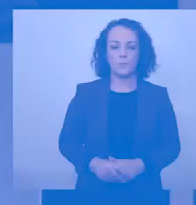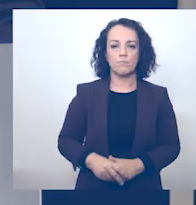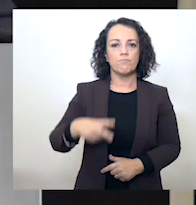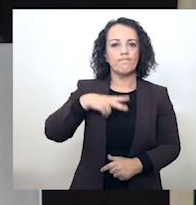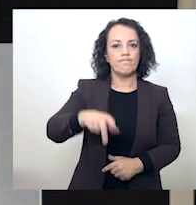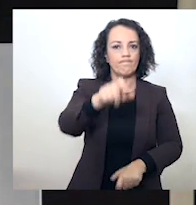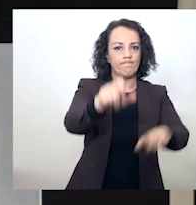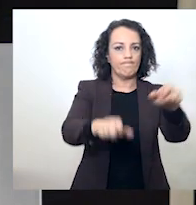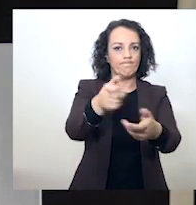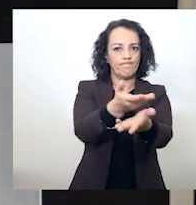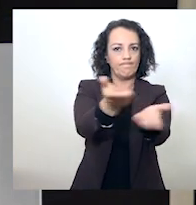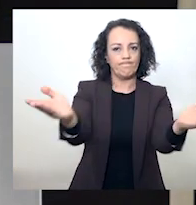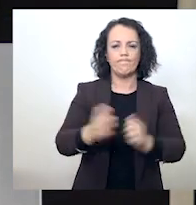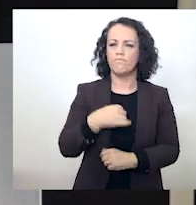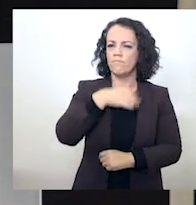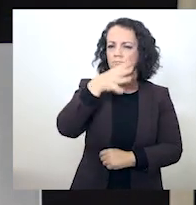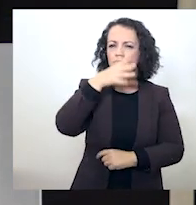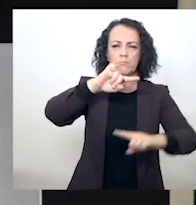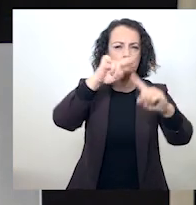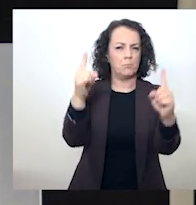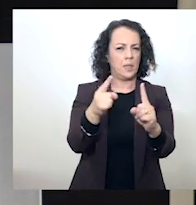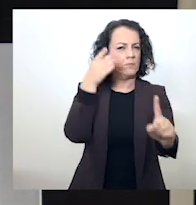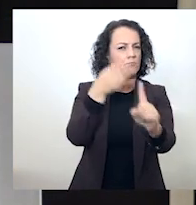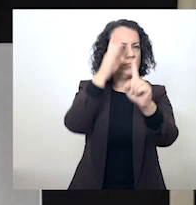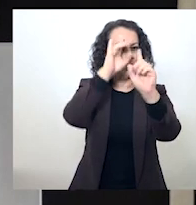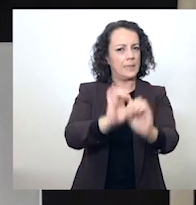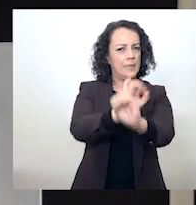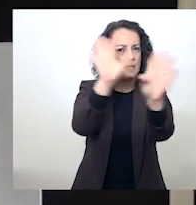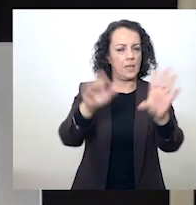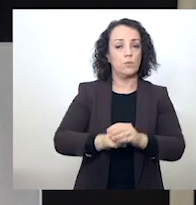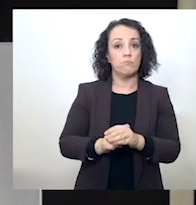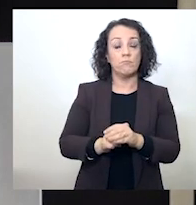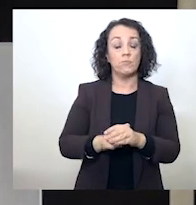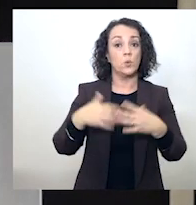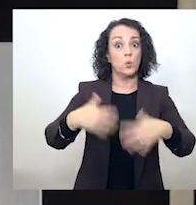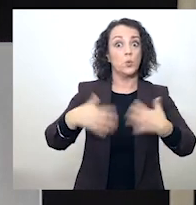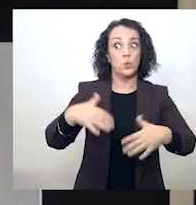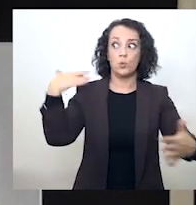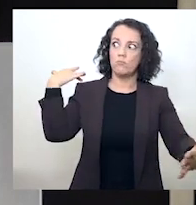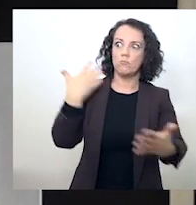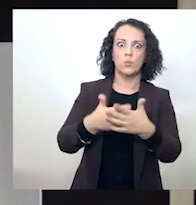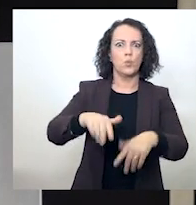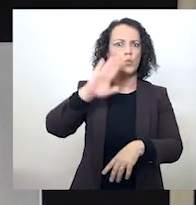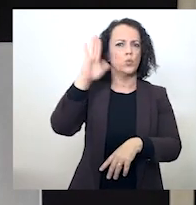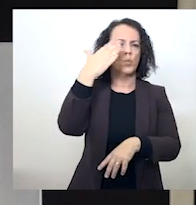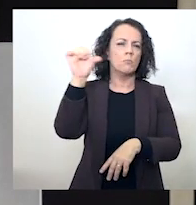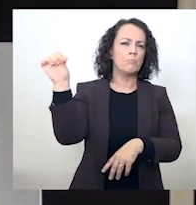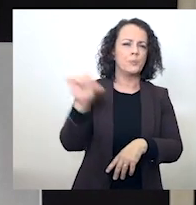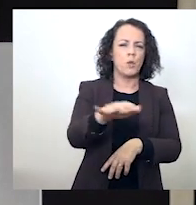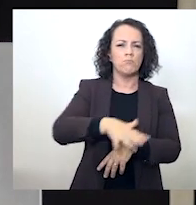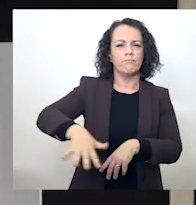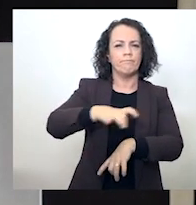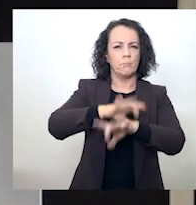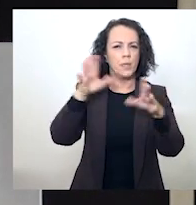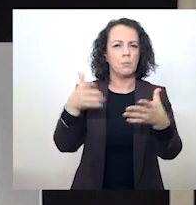Portugueses, vou ser breve e claro. Vivemos o período de longe mais difícil da pandemia, que dura